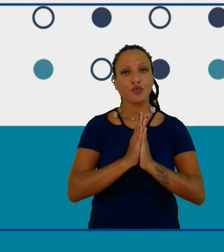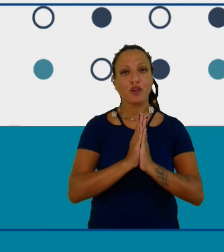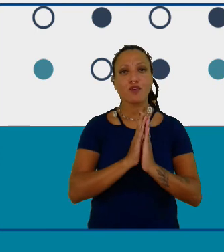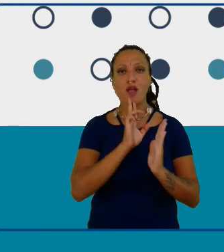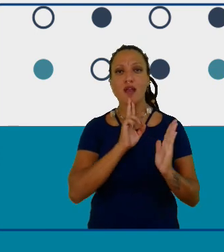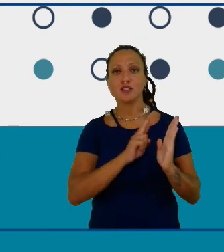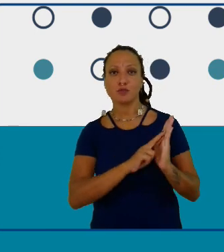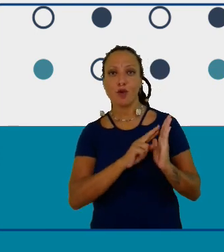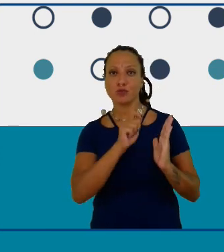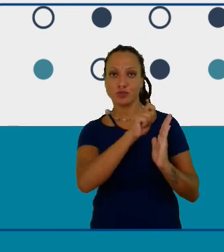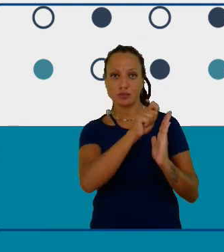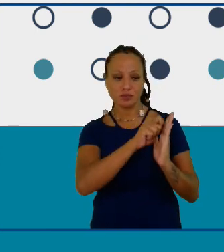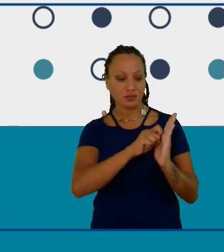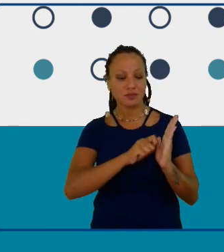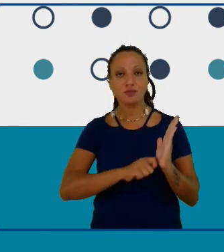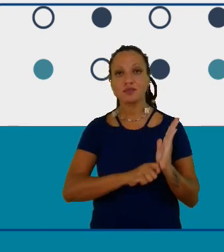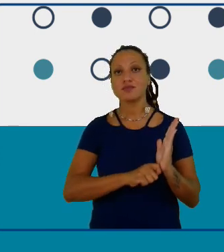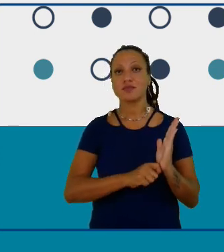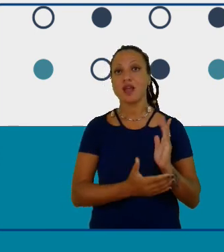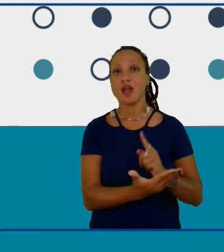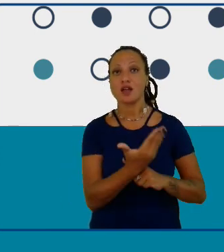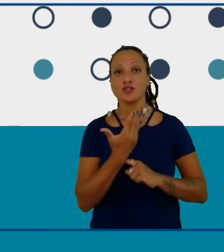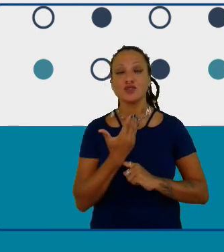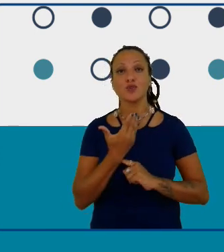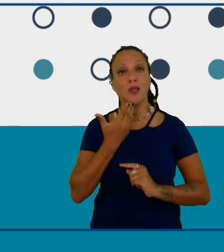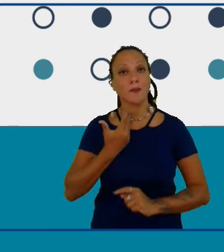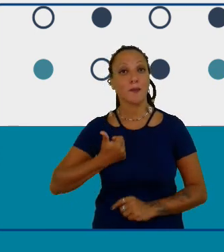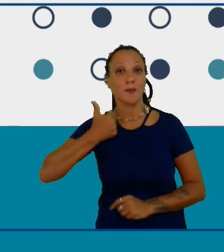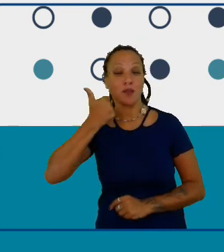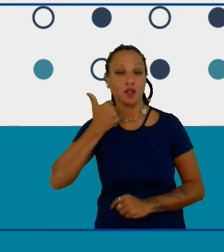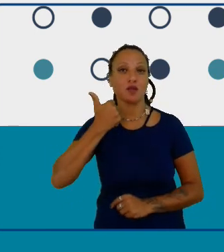melhorar e oferecer